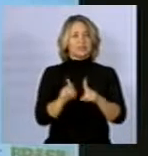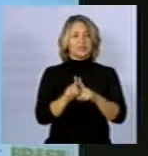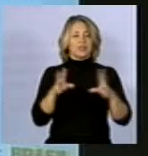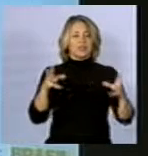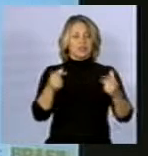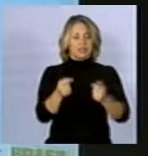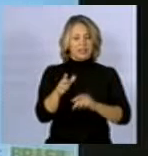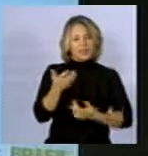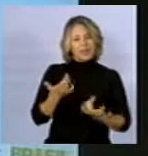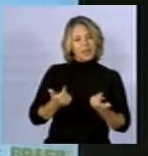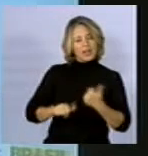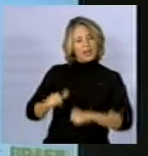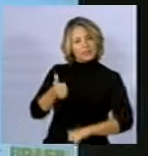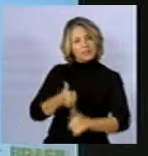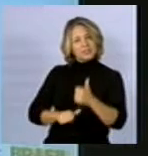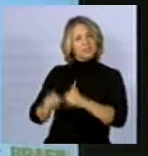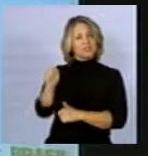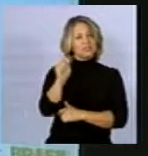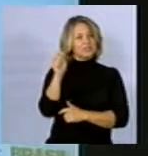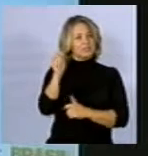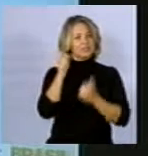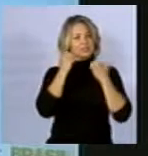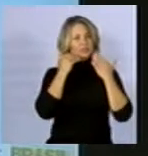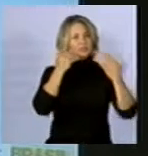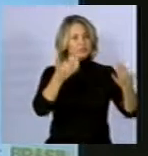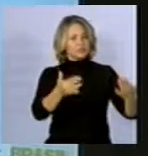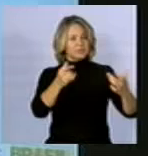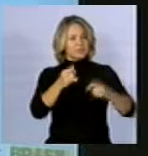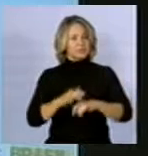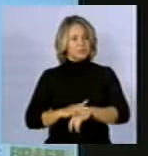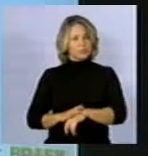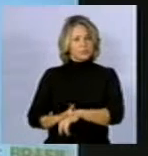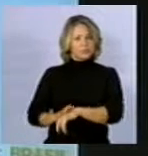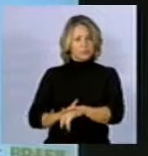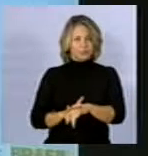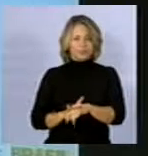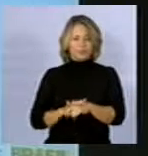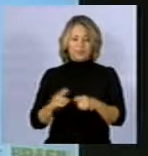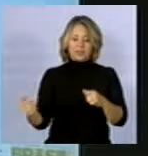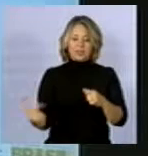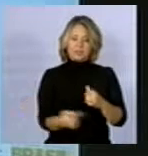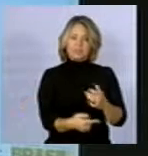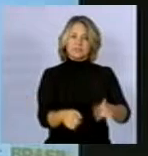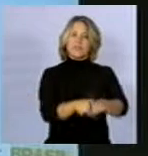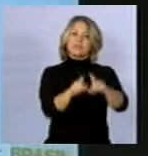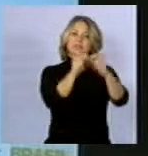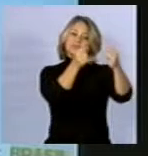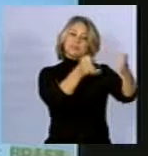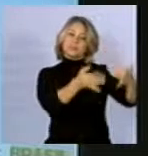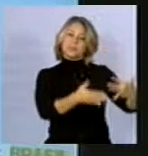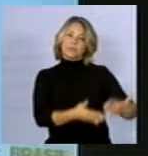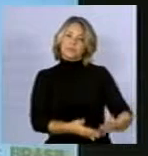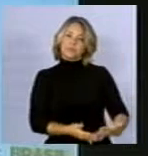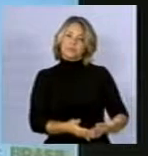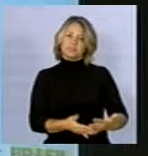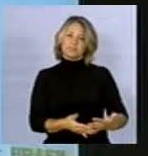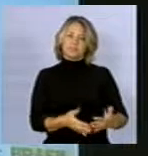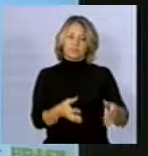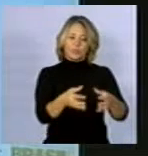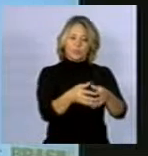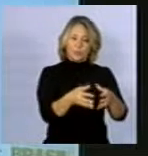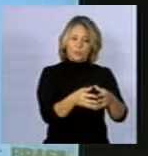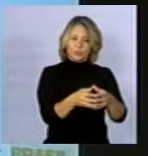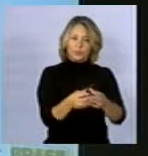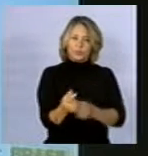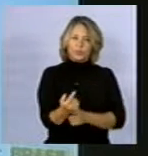associação entre exposição e doença. E eu coloquei ali para baixo a classificação da IARC. A gente tem o grupo 1,